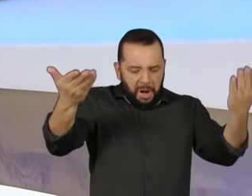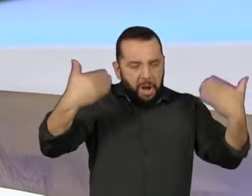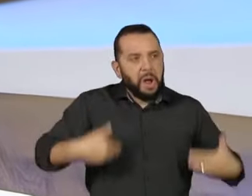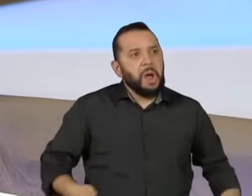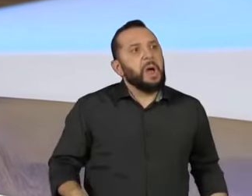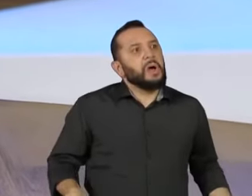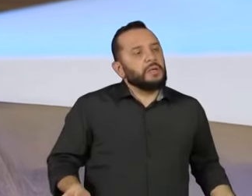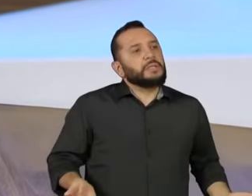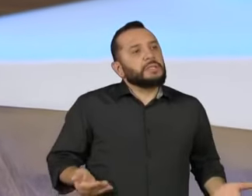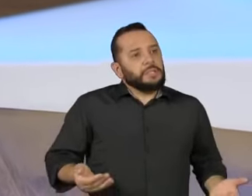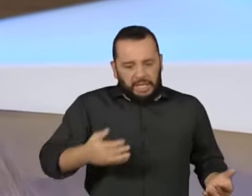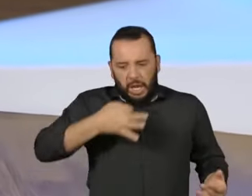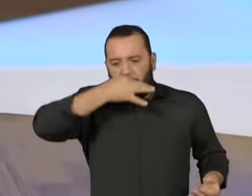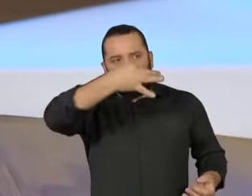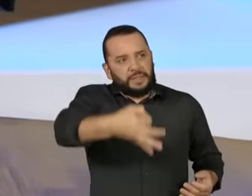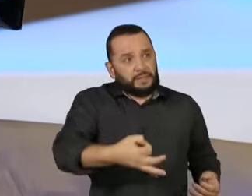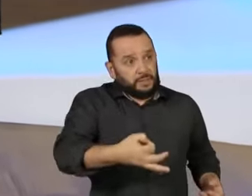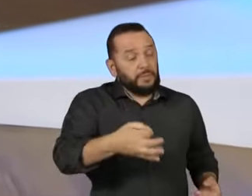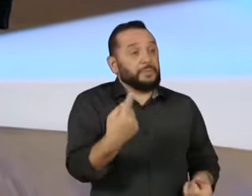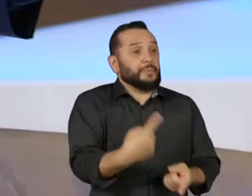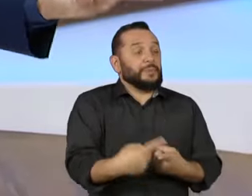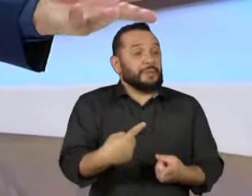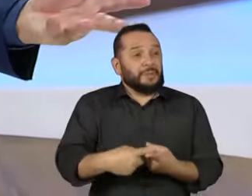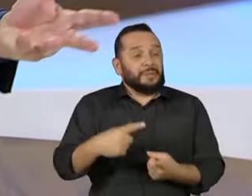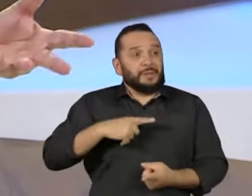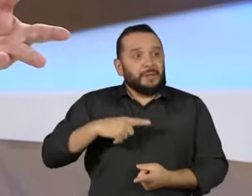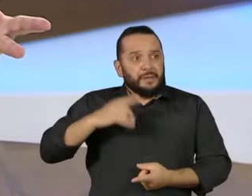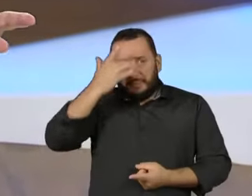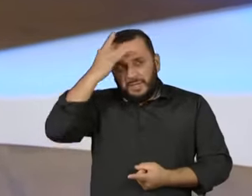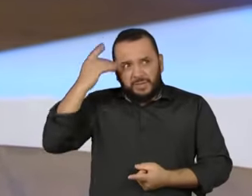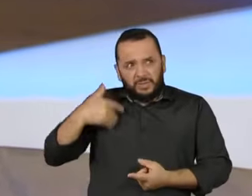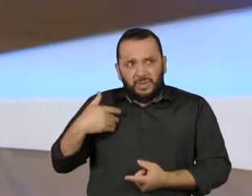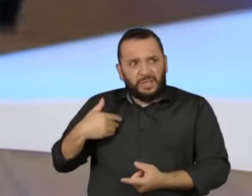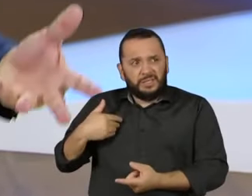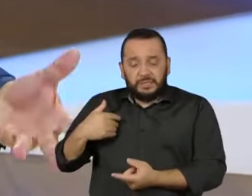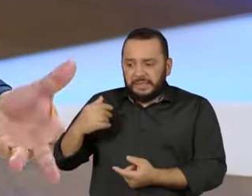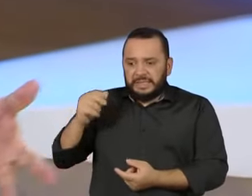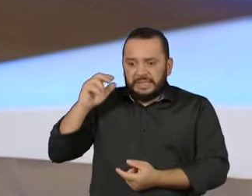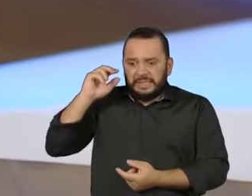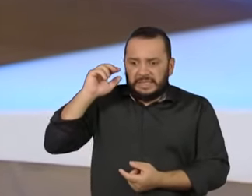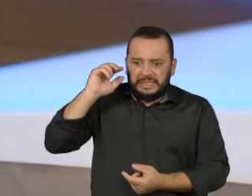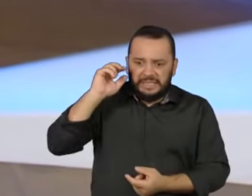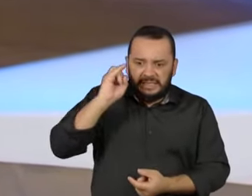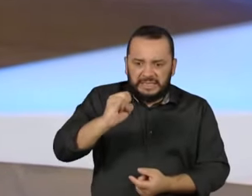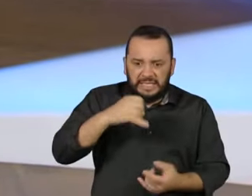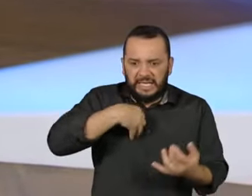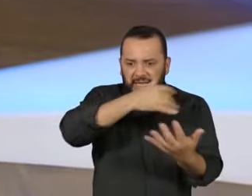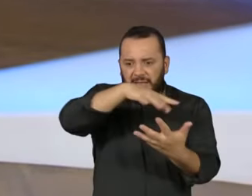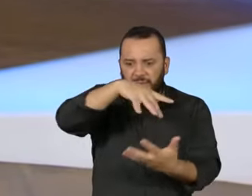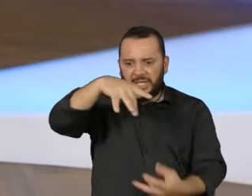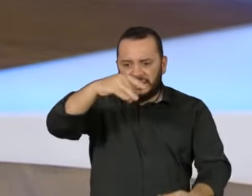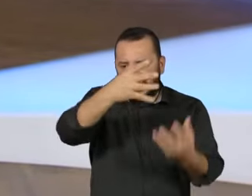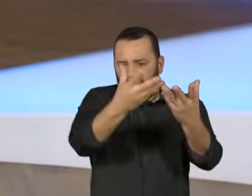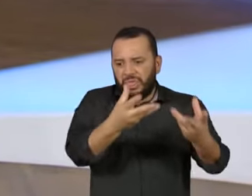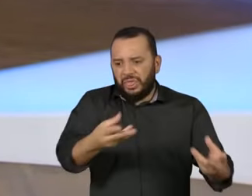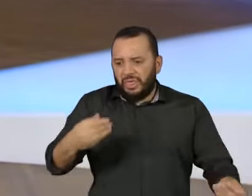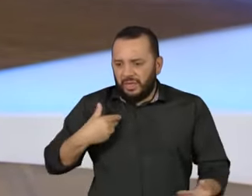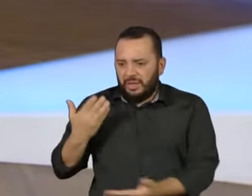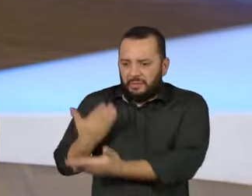muito a perder participando de um embate político assumindo posições, isso é muito bonito.